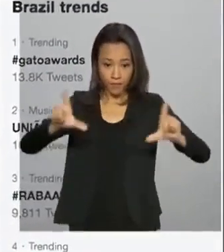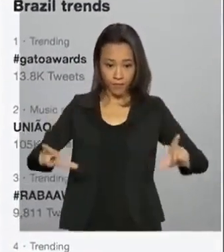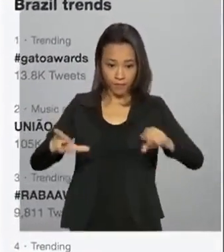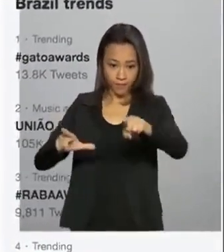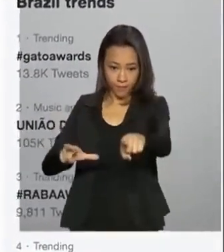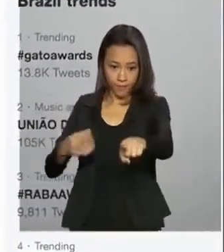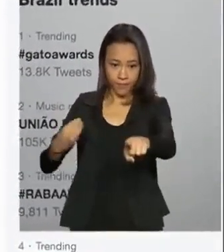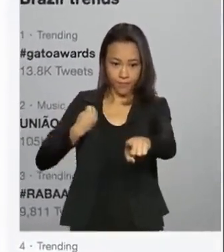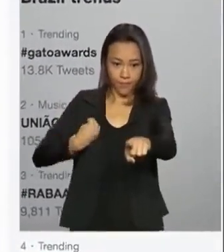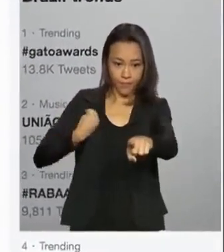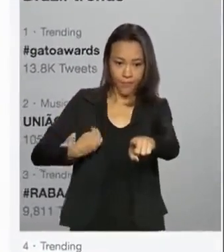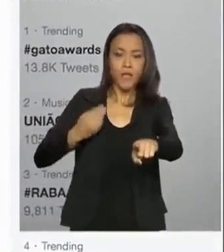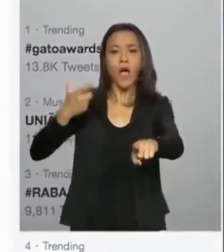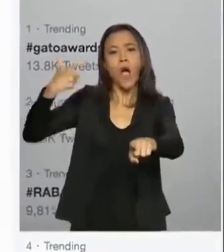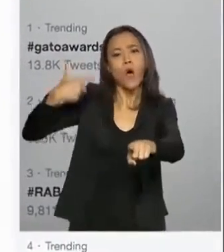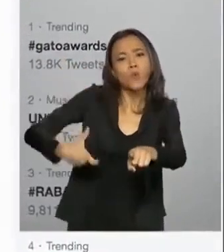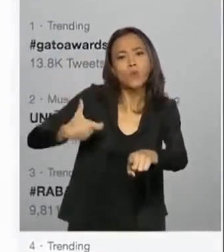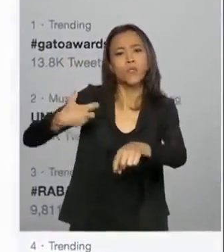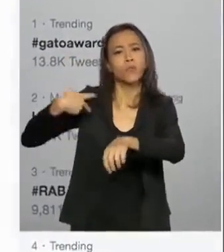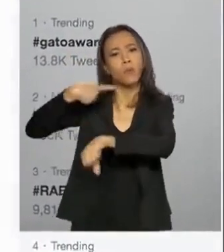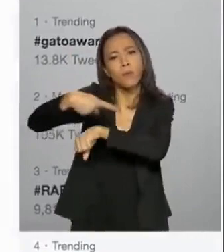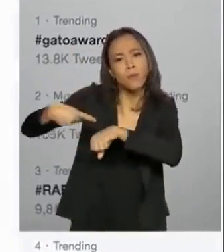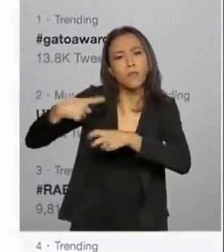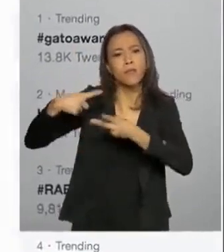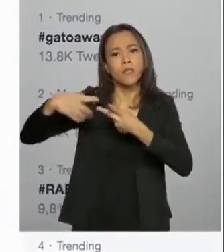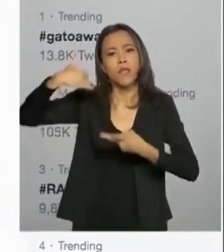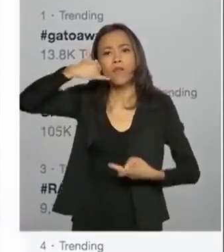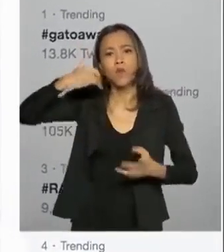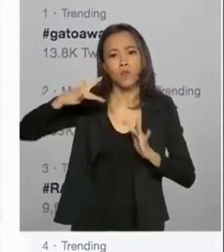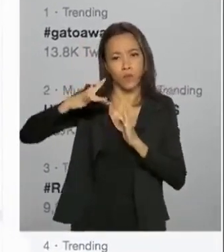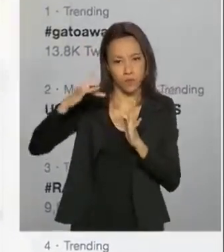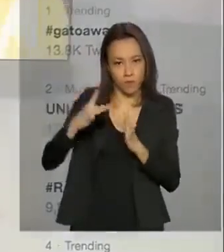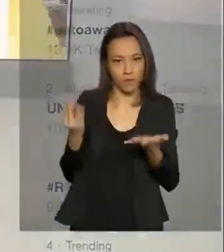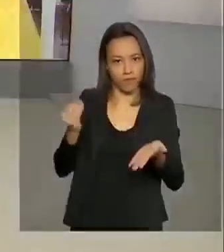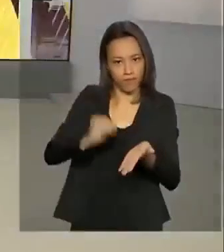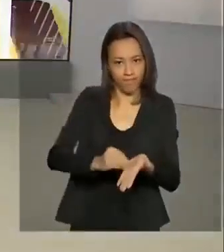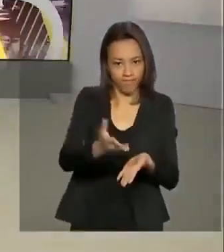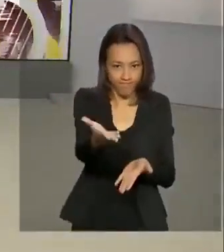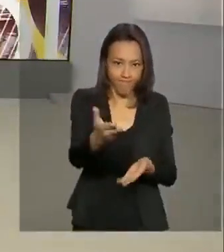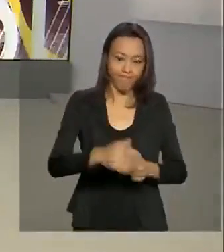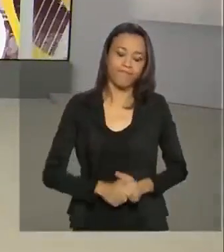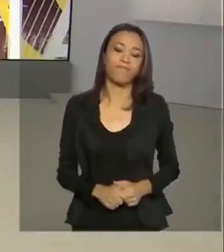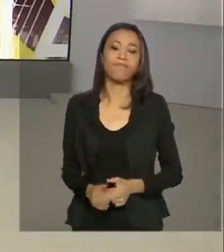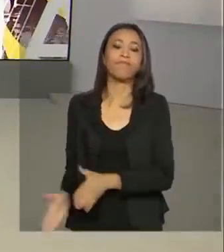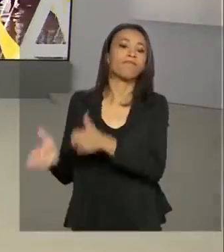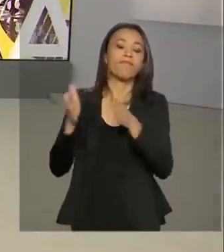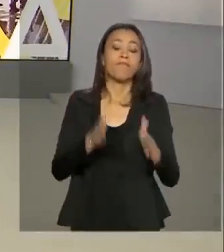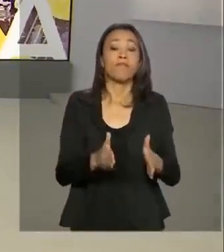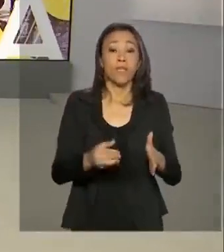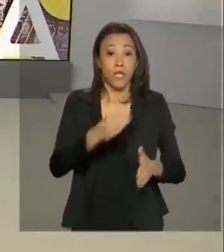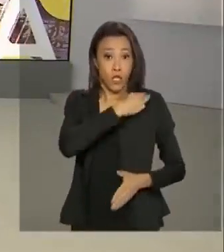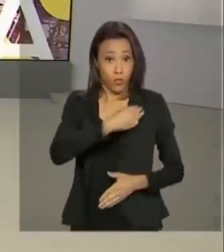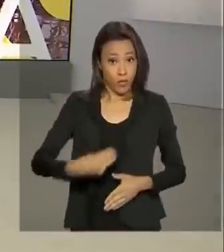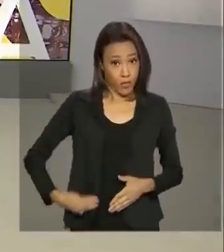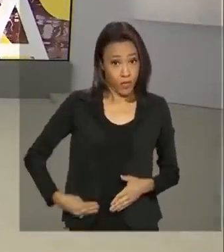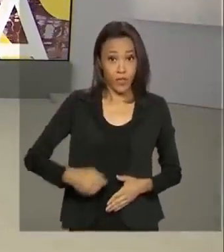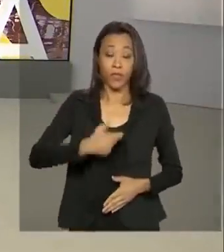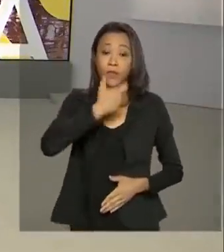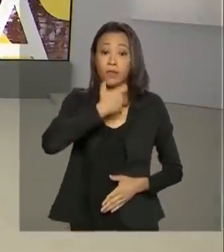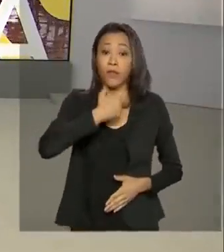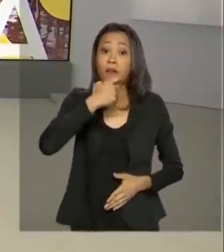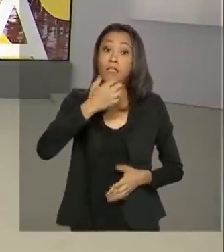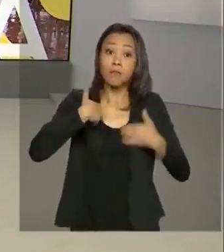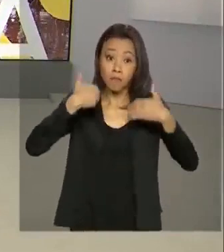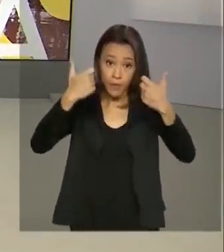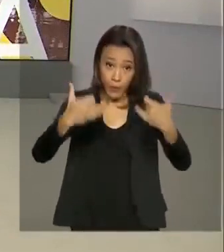Exteriores, informar o local onde está e telefone de contato. E o ministro das Relações Exteriores também falou